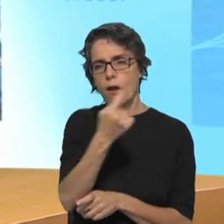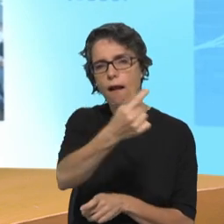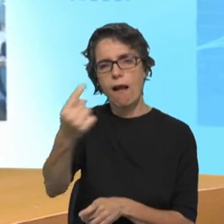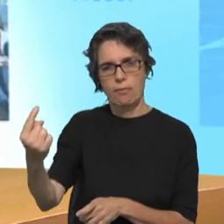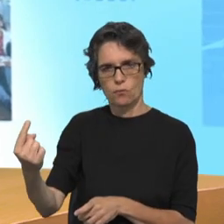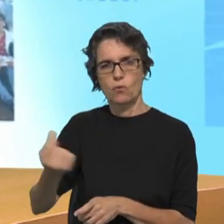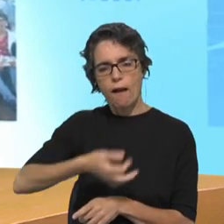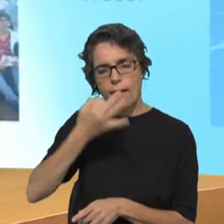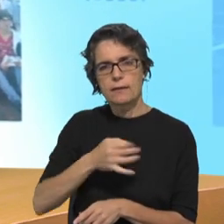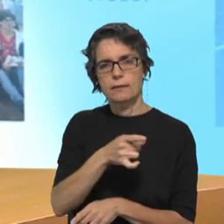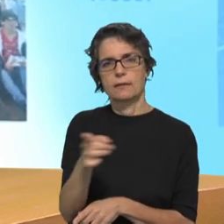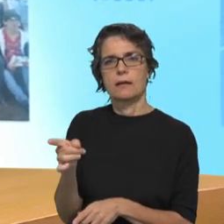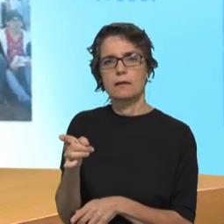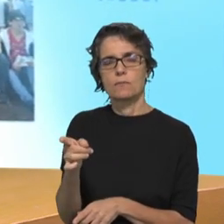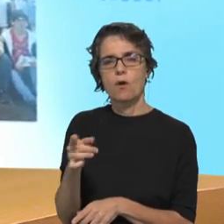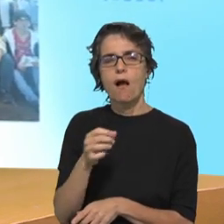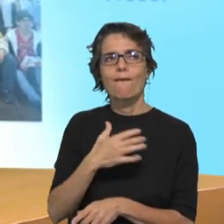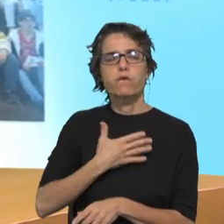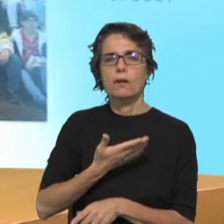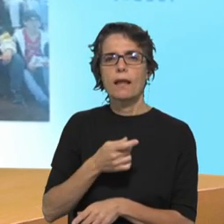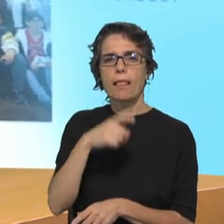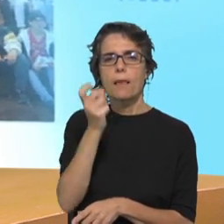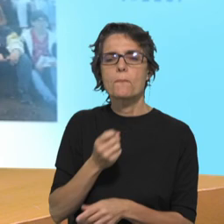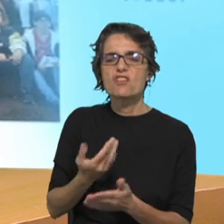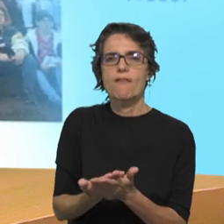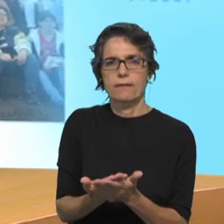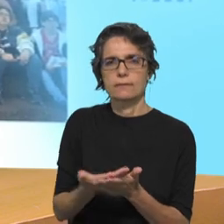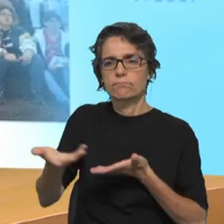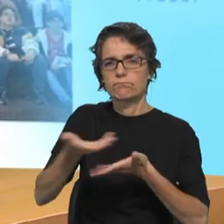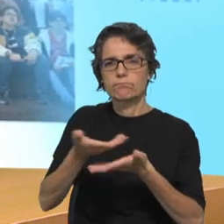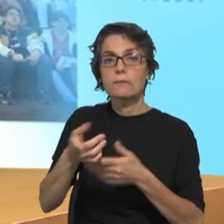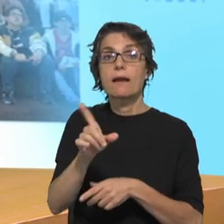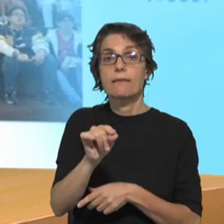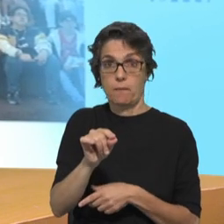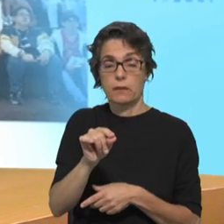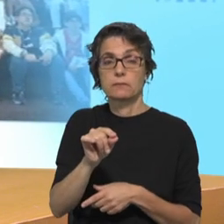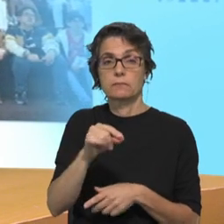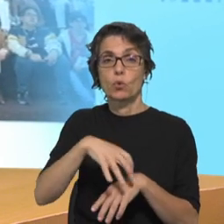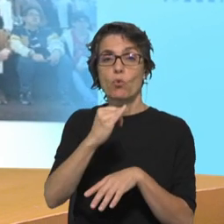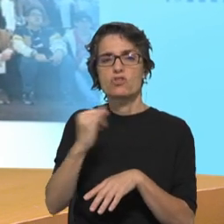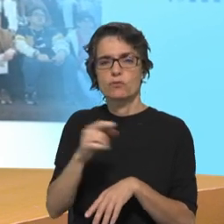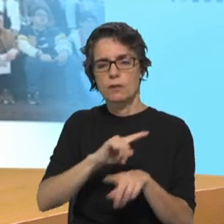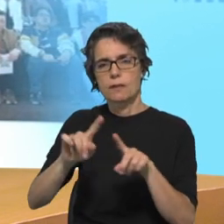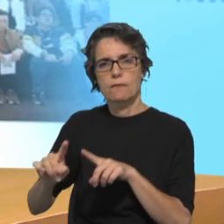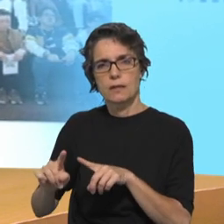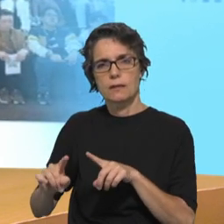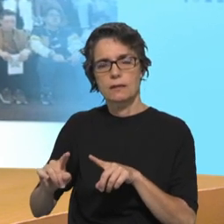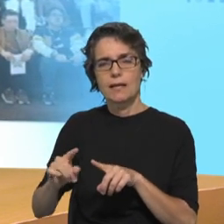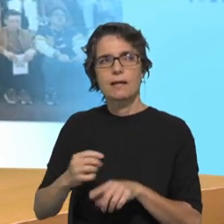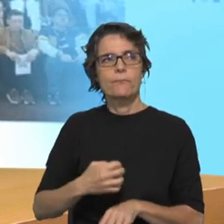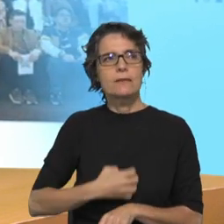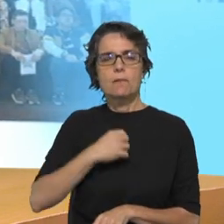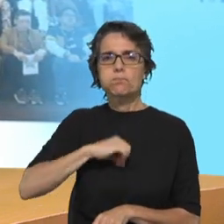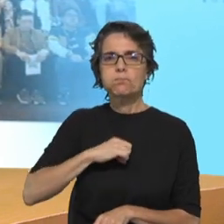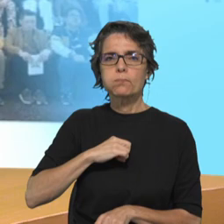a paz nas nossas relações uns com os outros e entre as instituições, na consciência de que somos uma única família